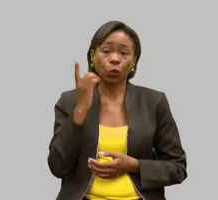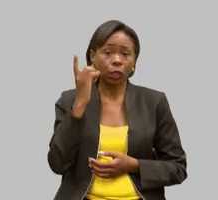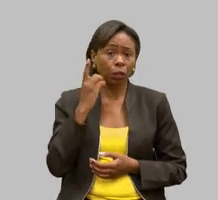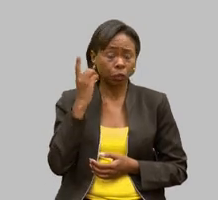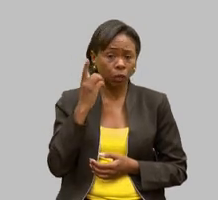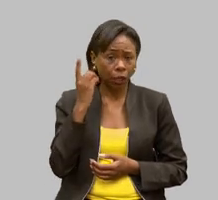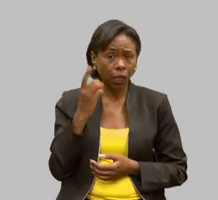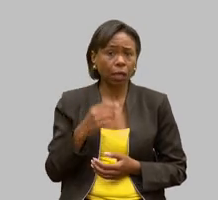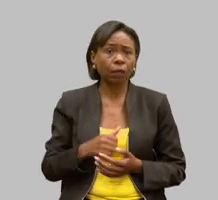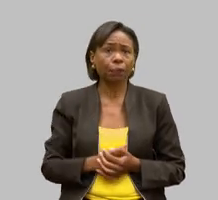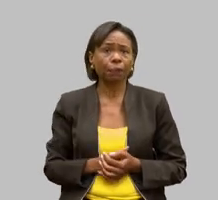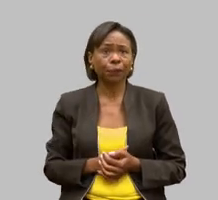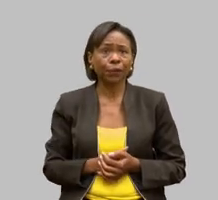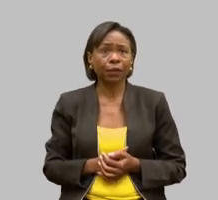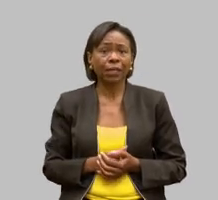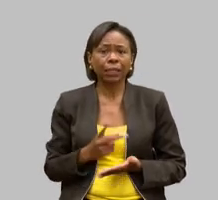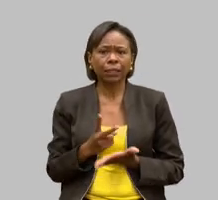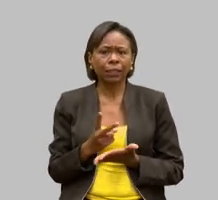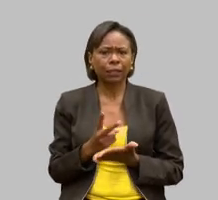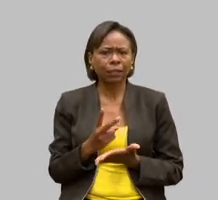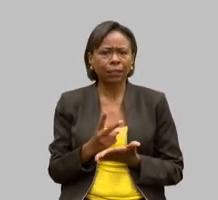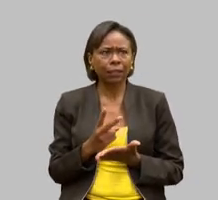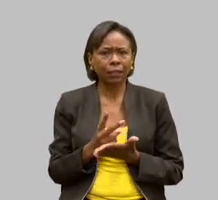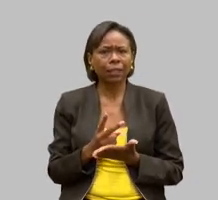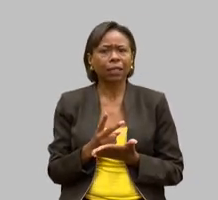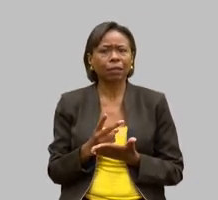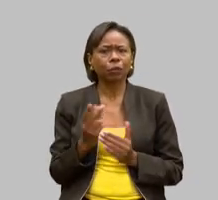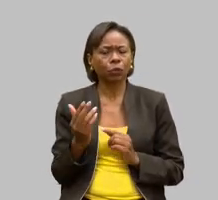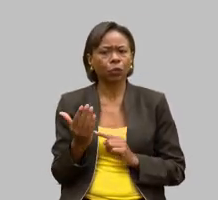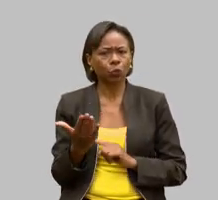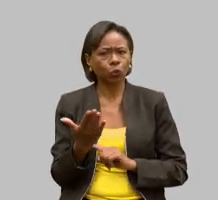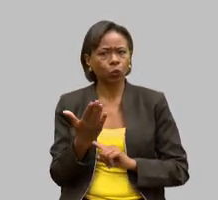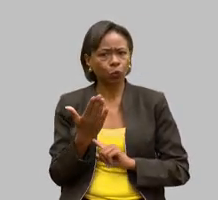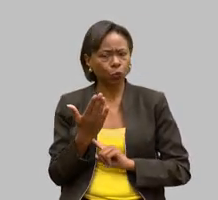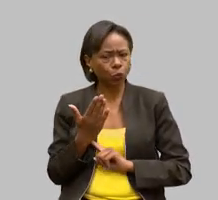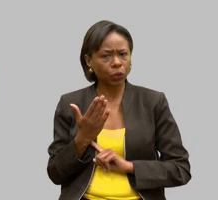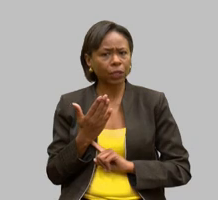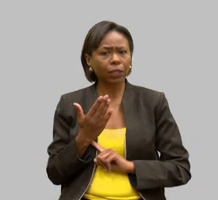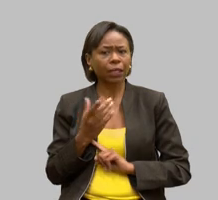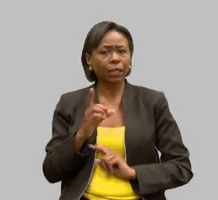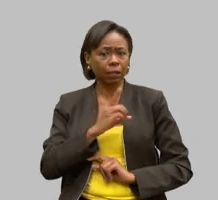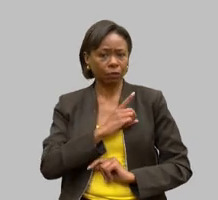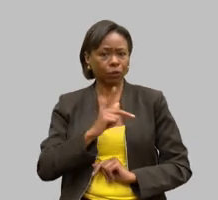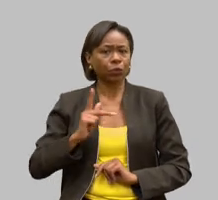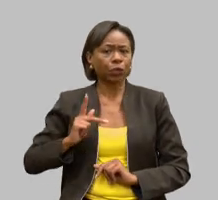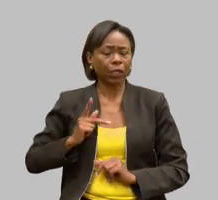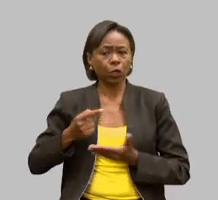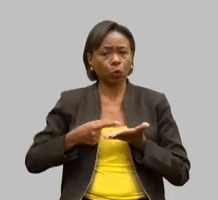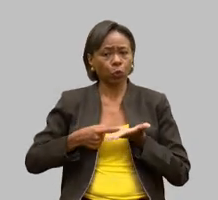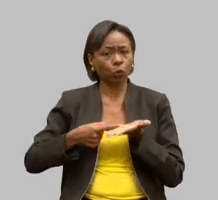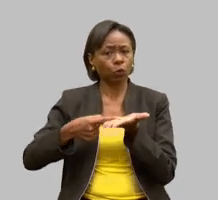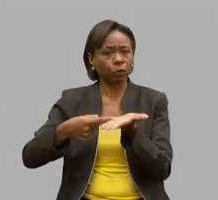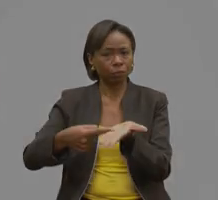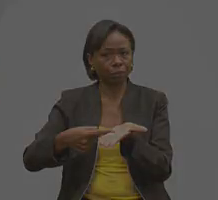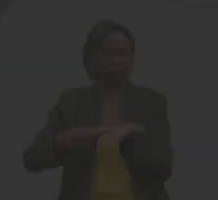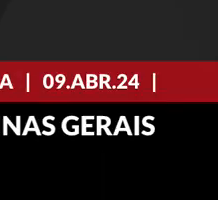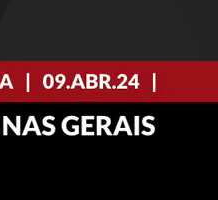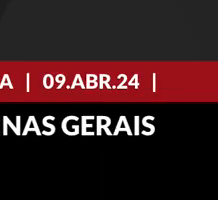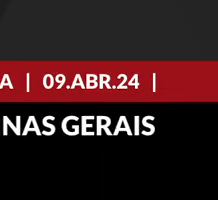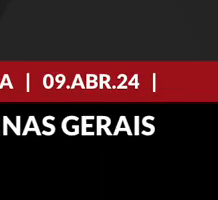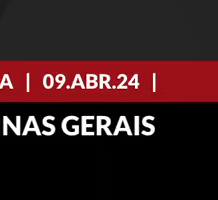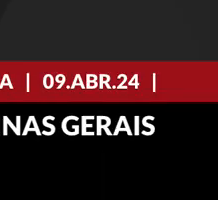tem uma consideração muito grande com a gente da Defensoria, sempre nos convida para participar desses eventos. Fala que é um prazer participar